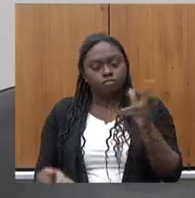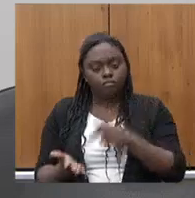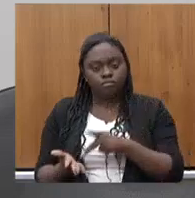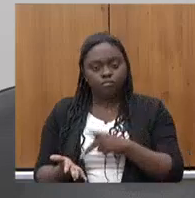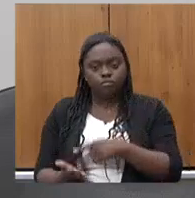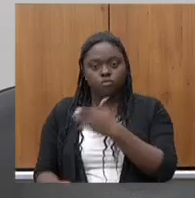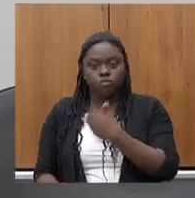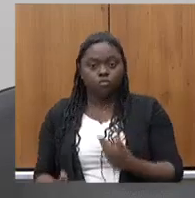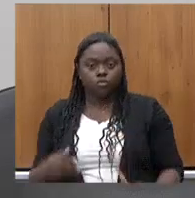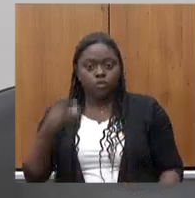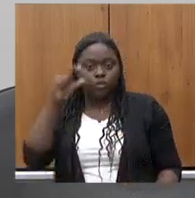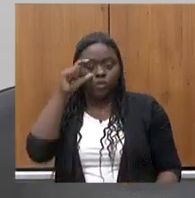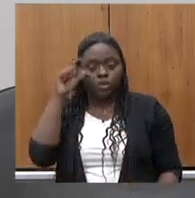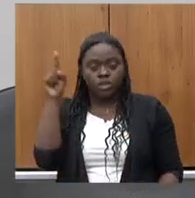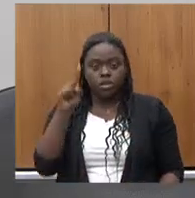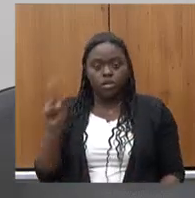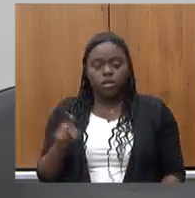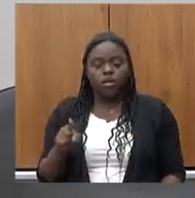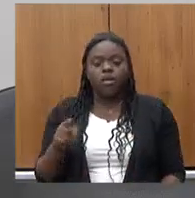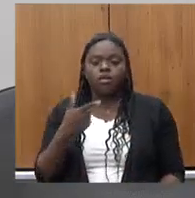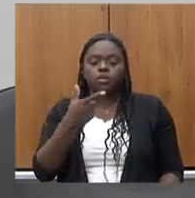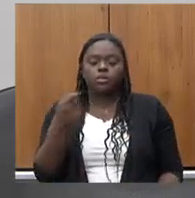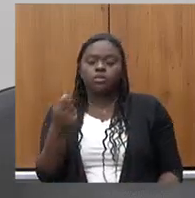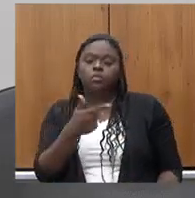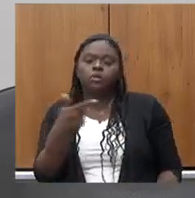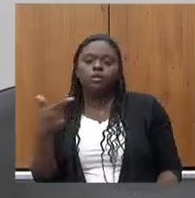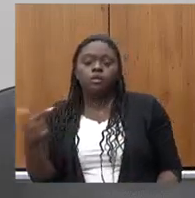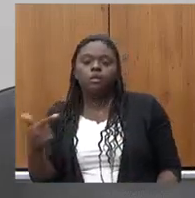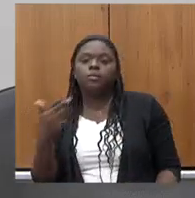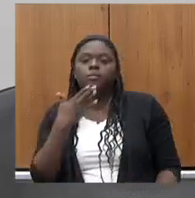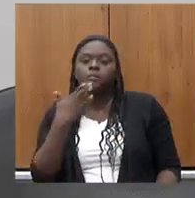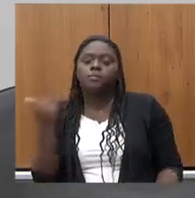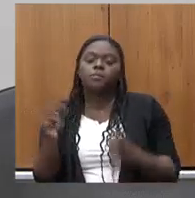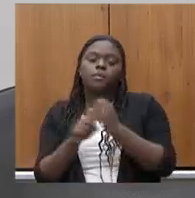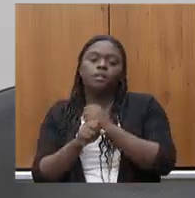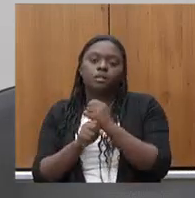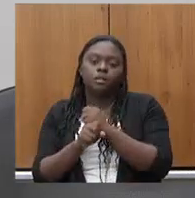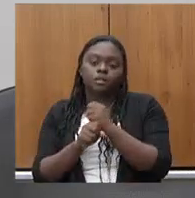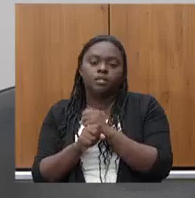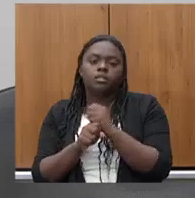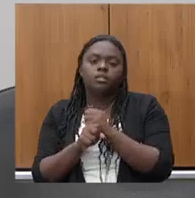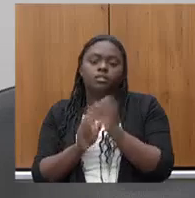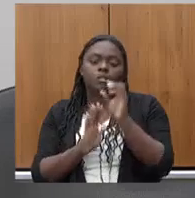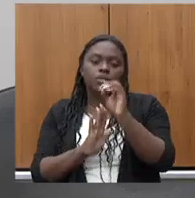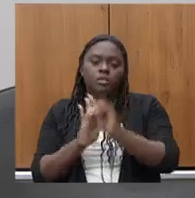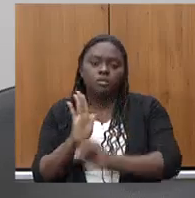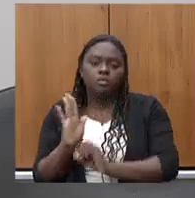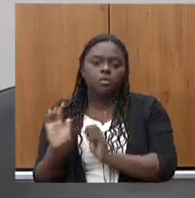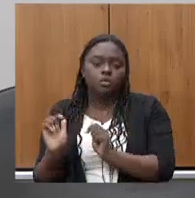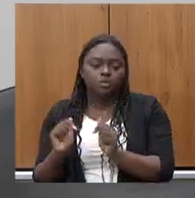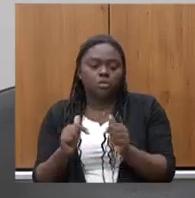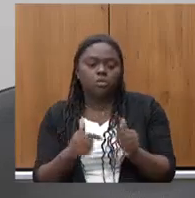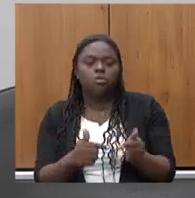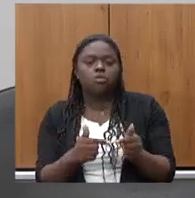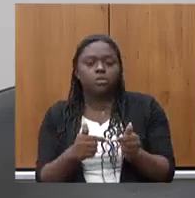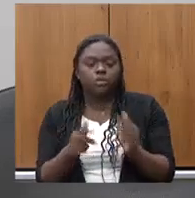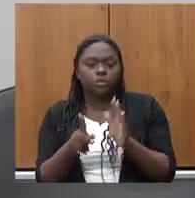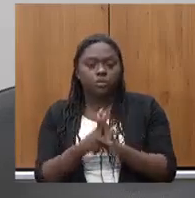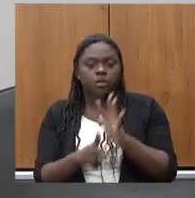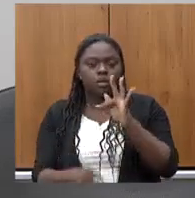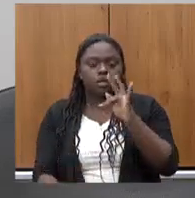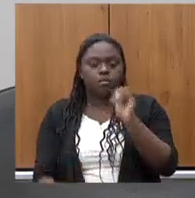governo Zema 2022 é o melhor ano da execução do orçamento dedicado a FAPMIG